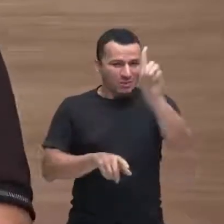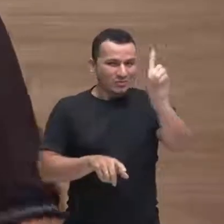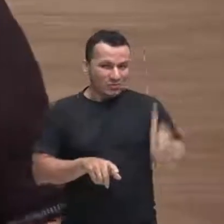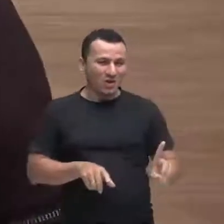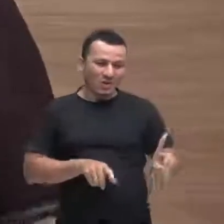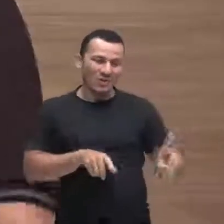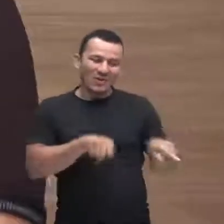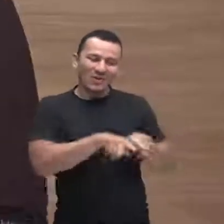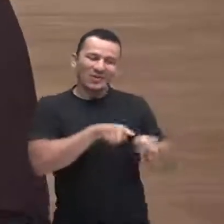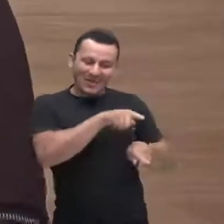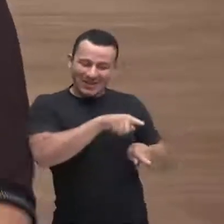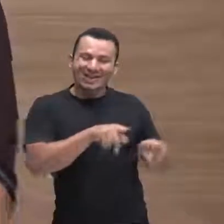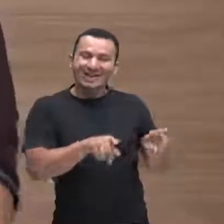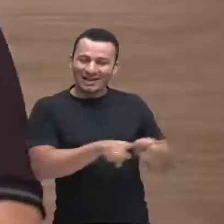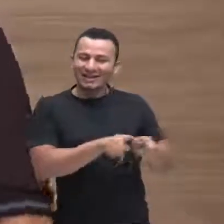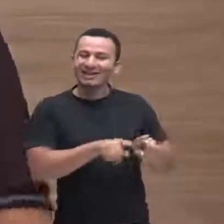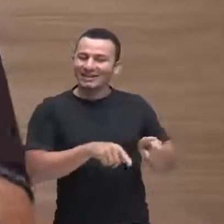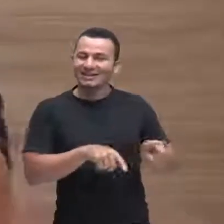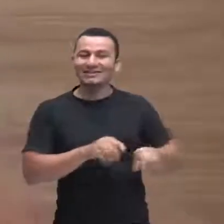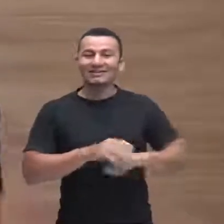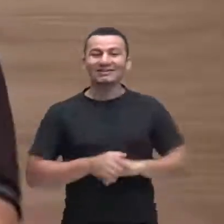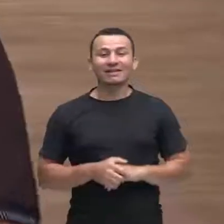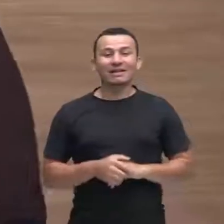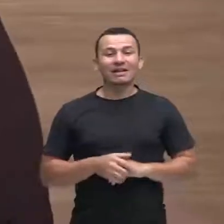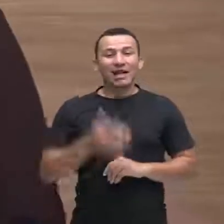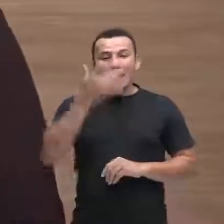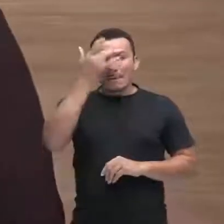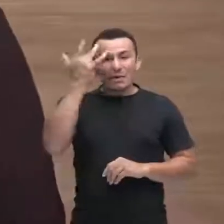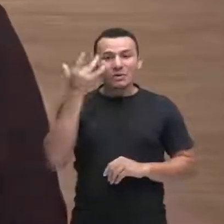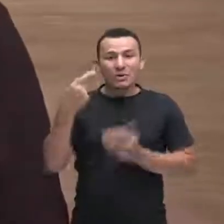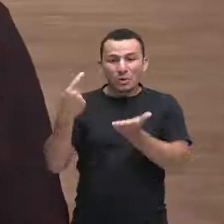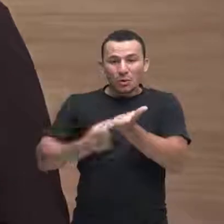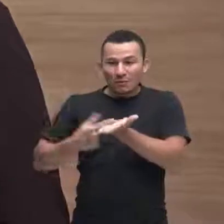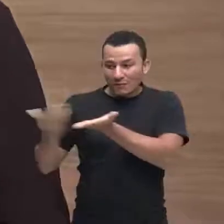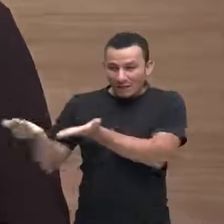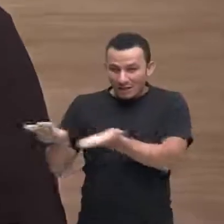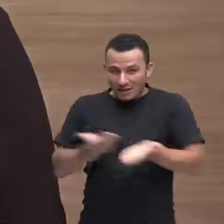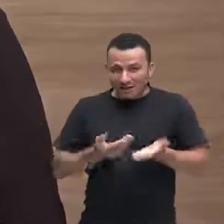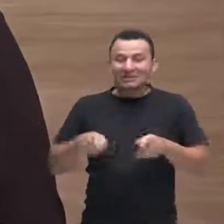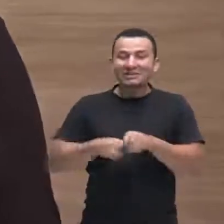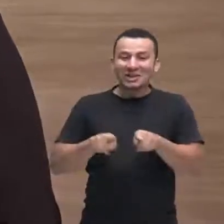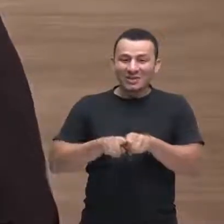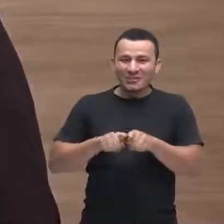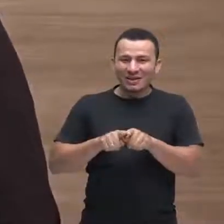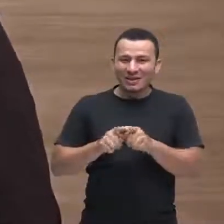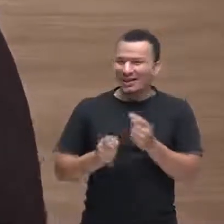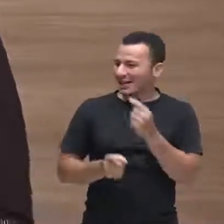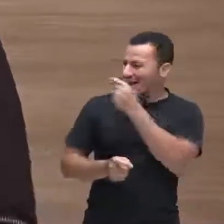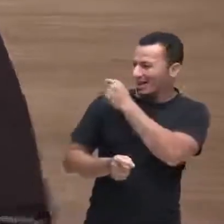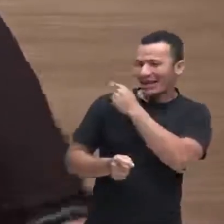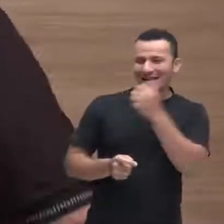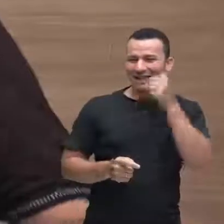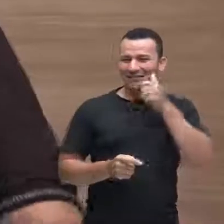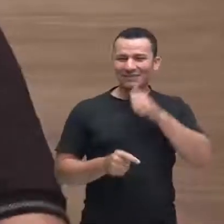a minha a pessoa que me convida também que está ali atrás a Renata